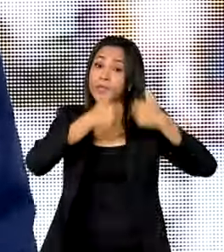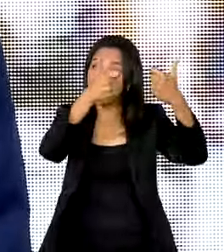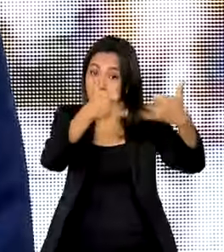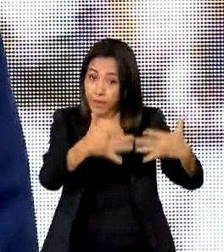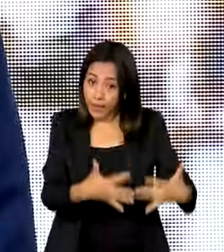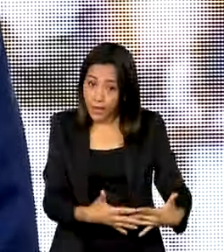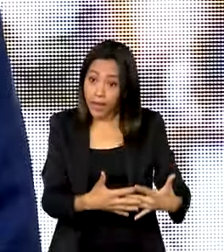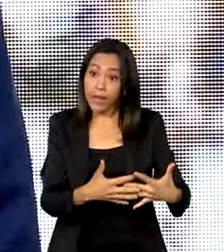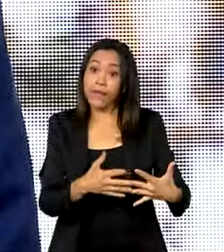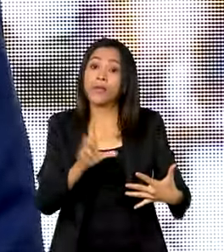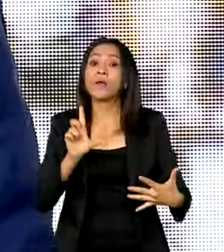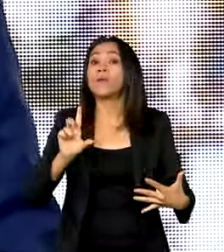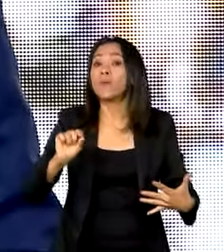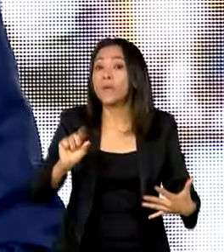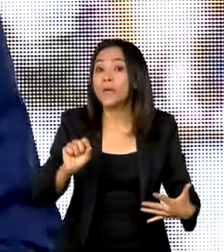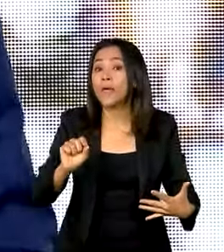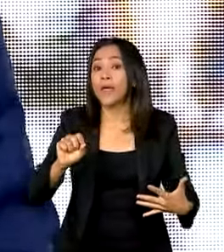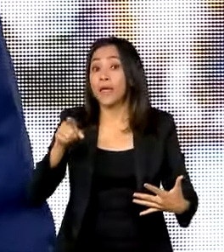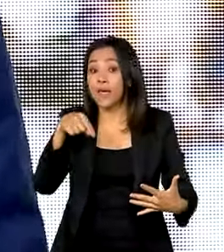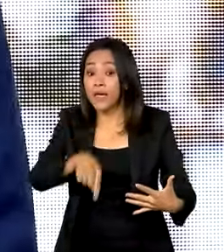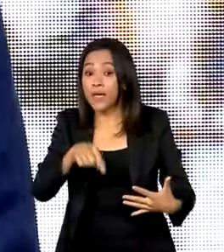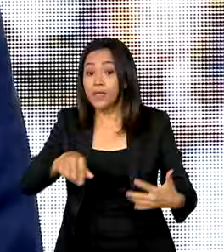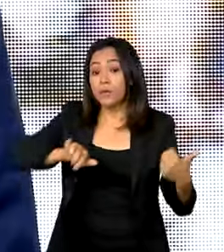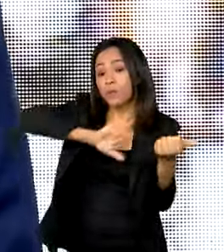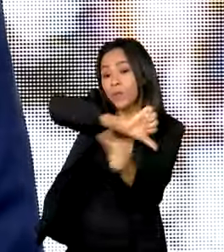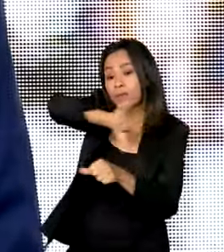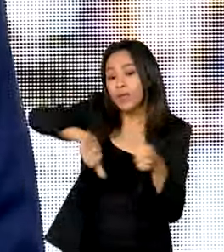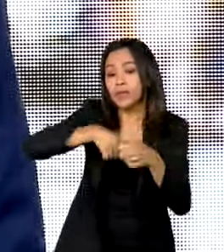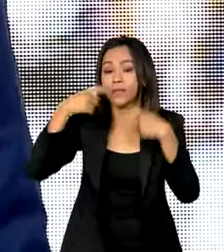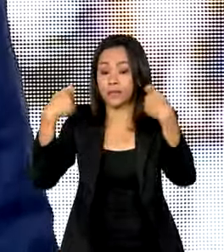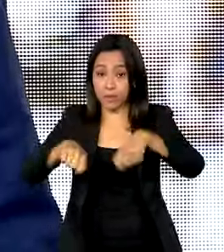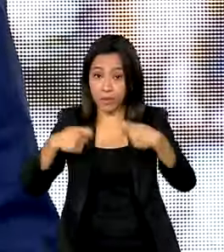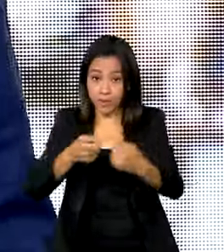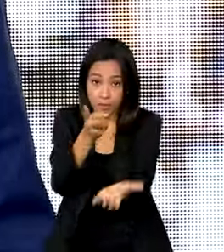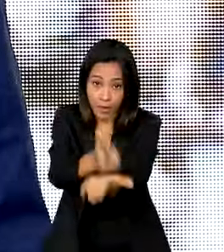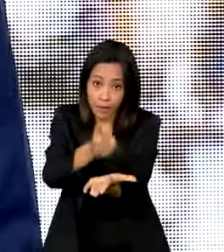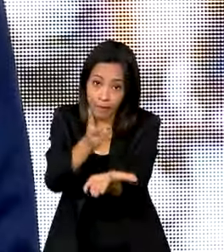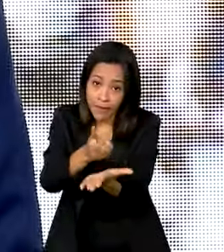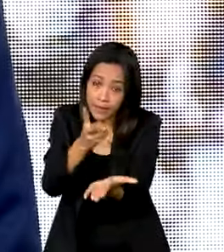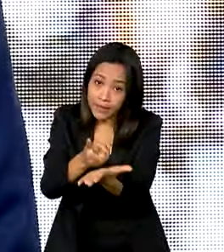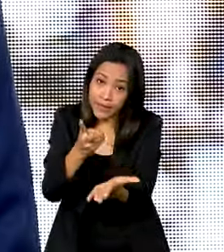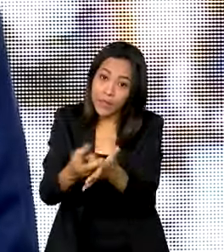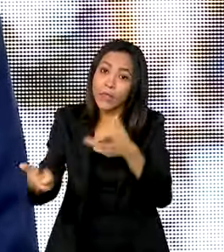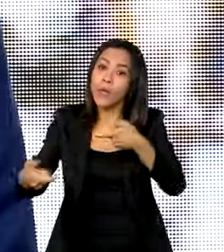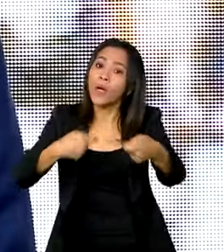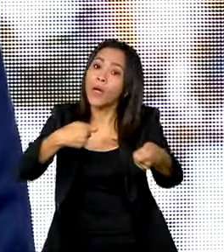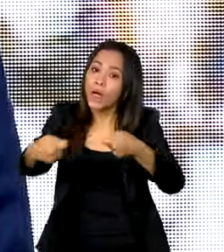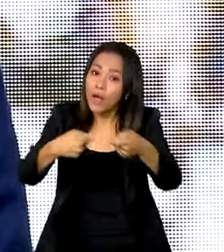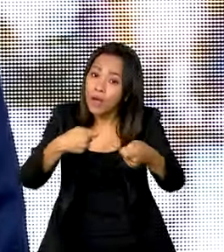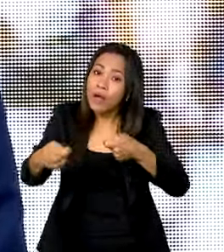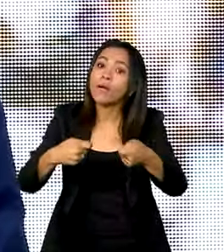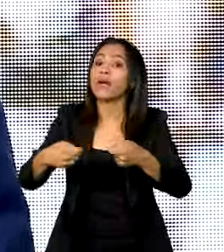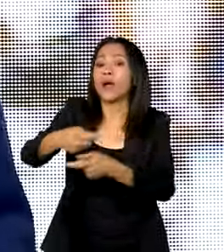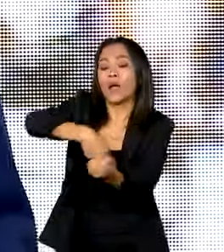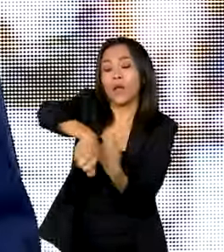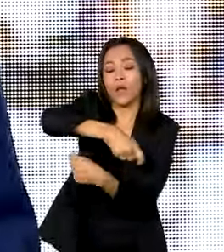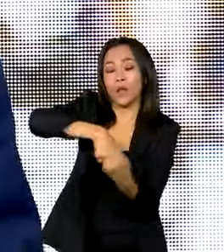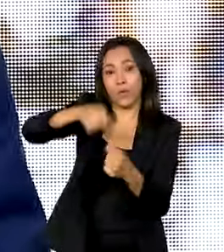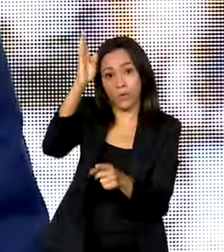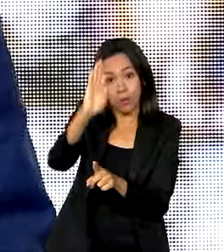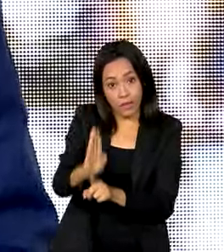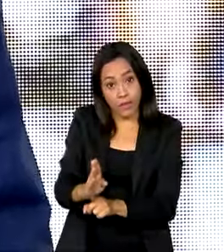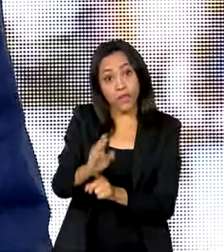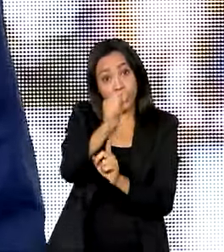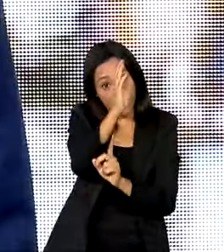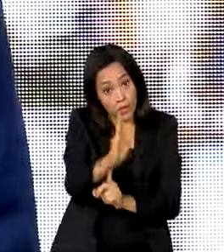endereçar as reformas necessárias para manter a estabilidade macroeconômica do país e o Brasil continuar